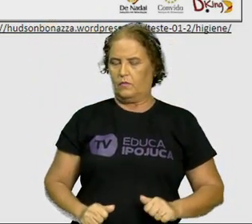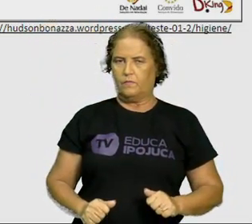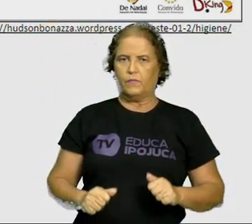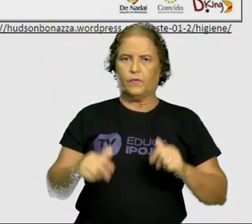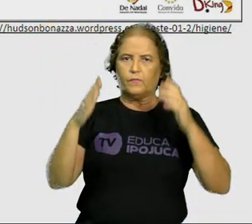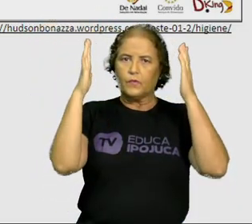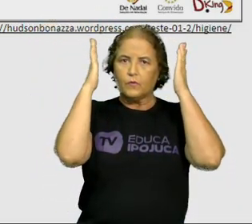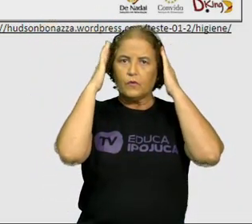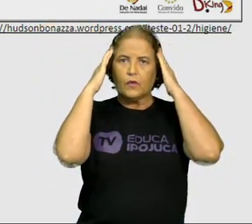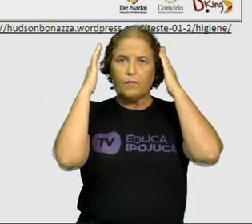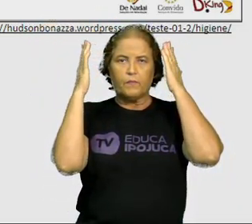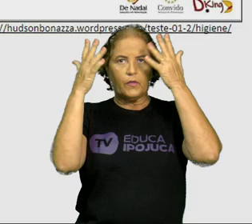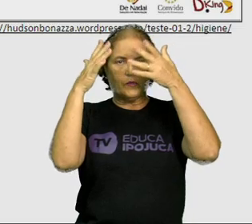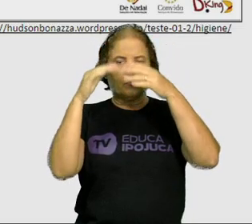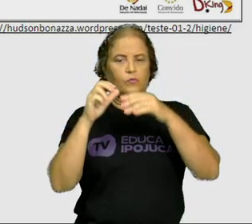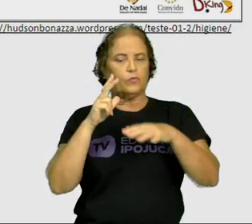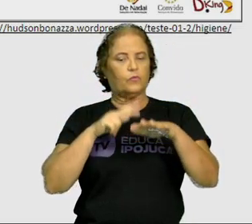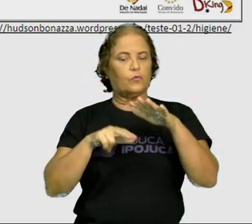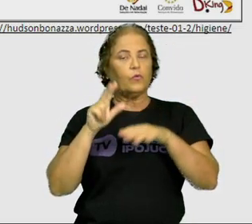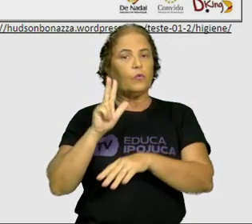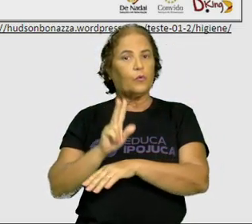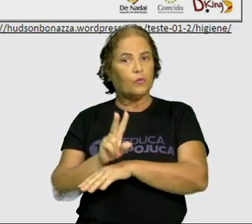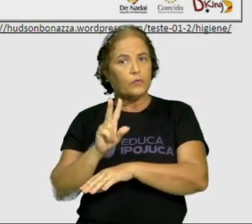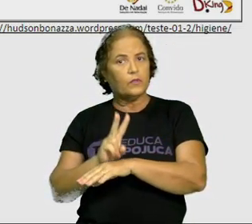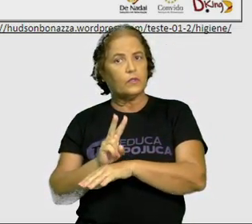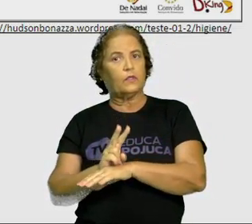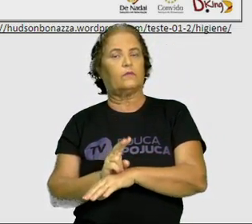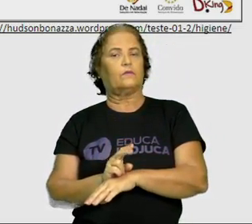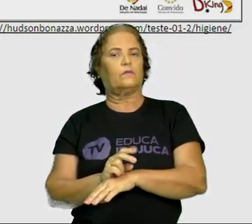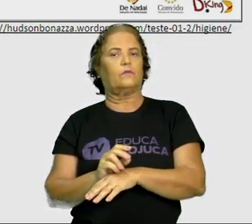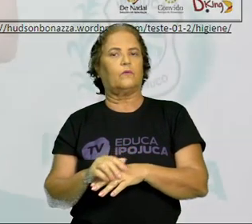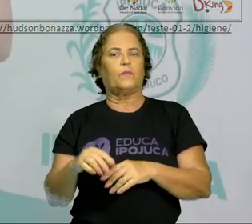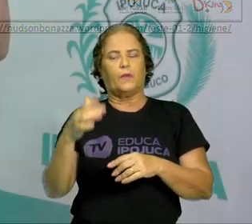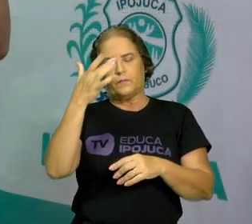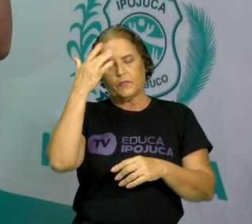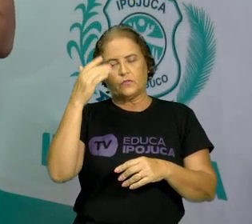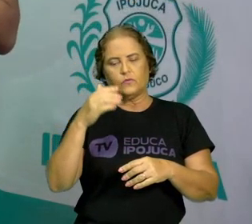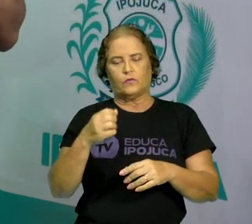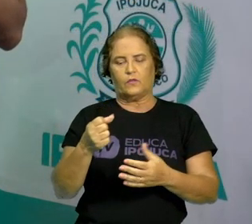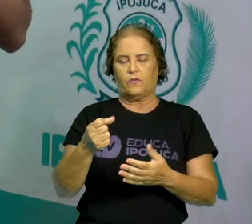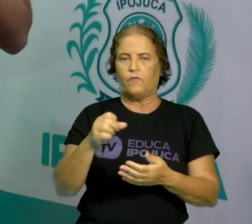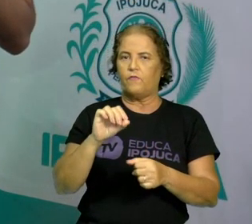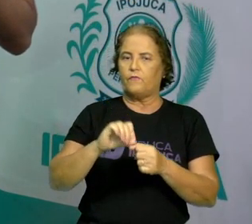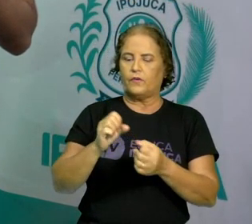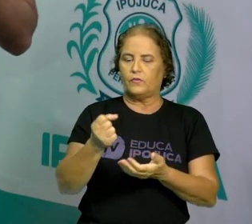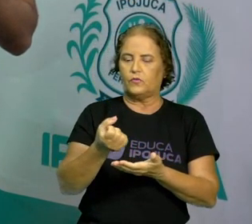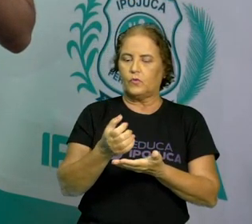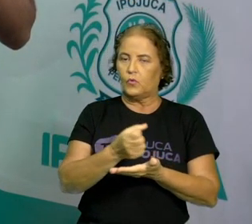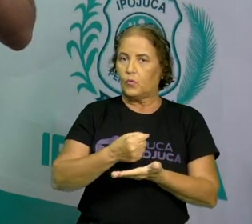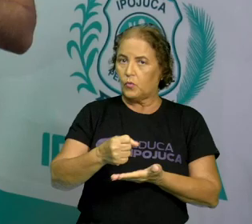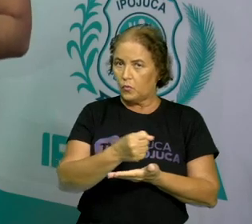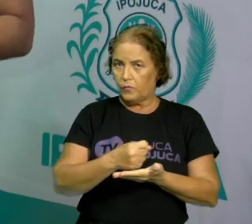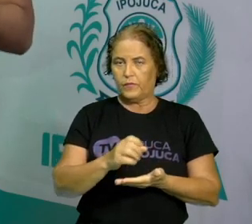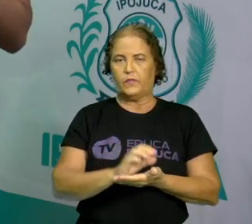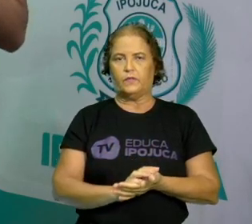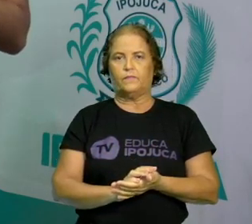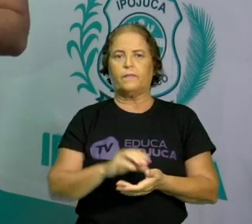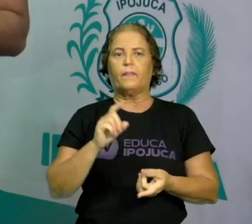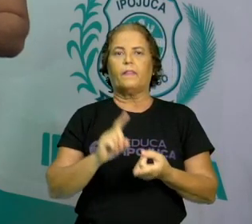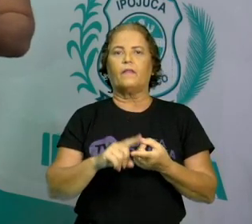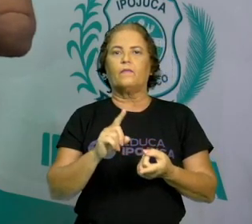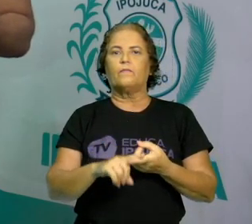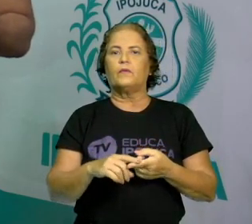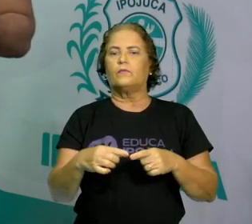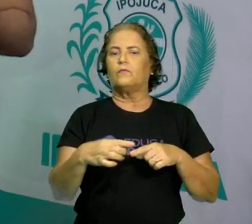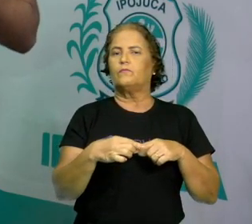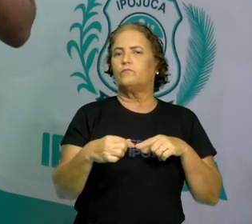protegido, quem faz alimento, Quem cozinha, né? A questão das unhas, inclusive, para